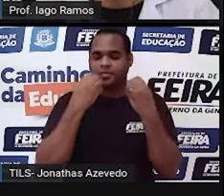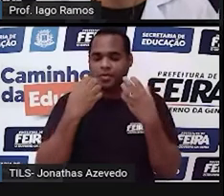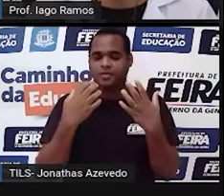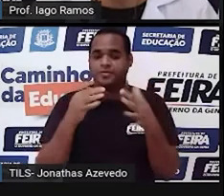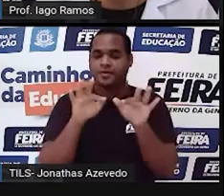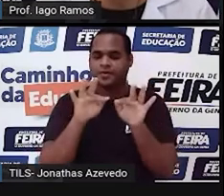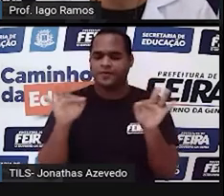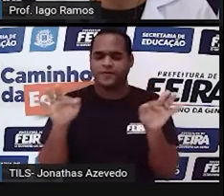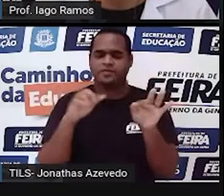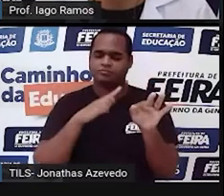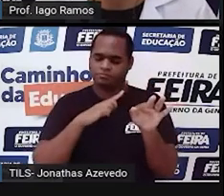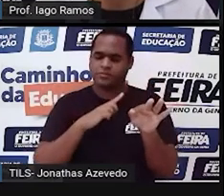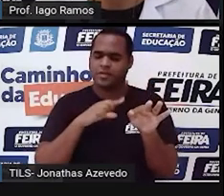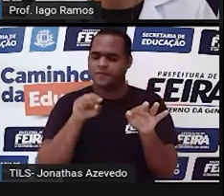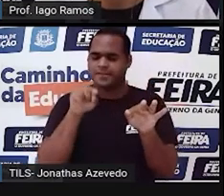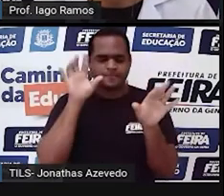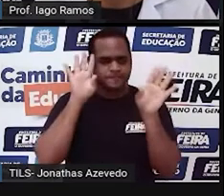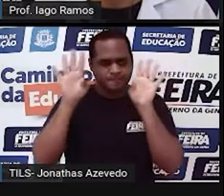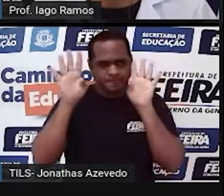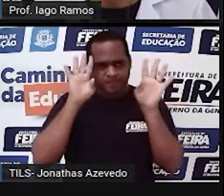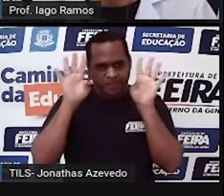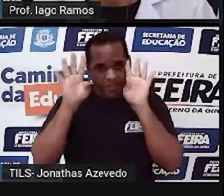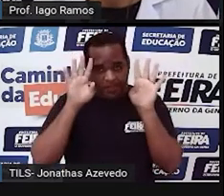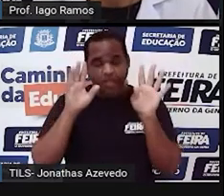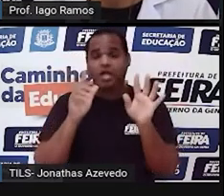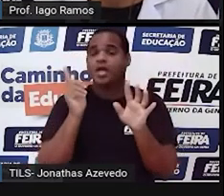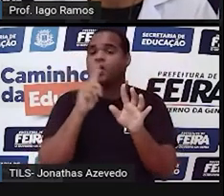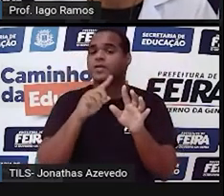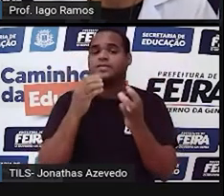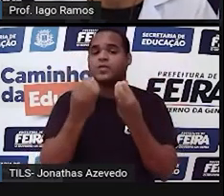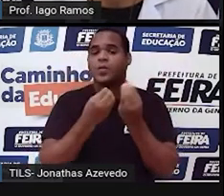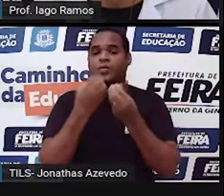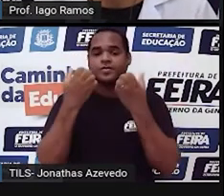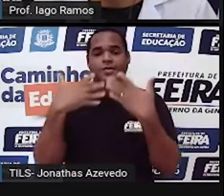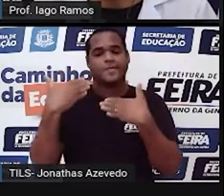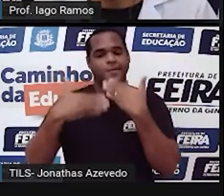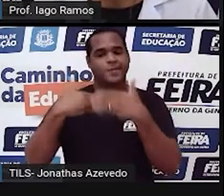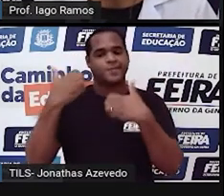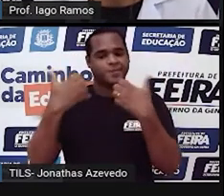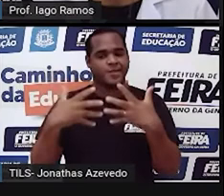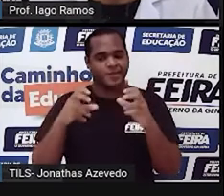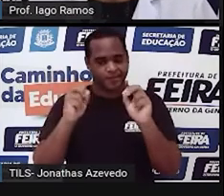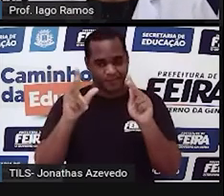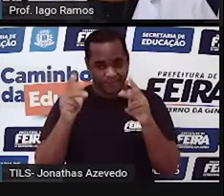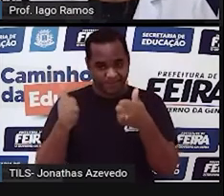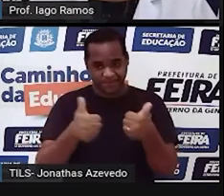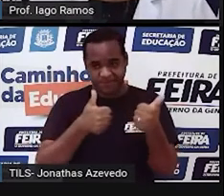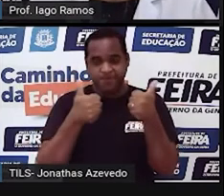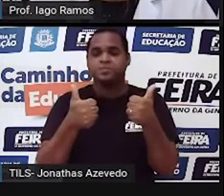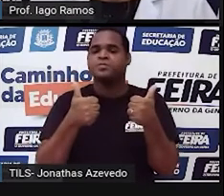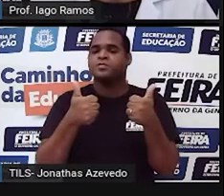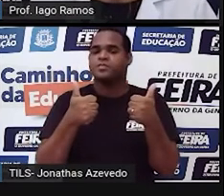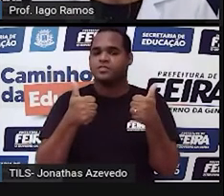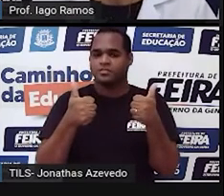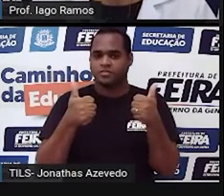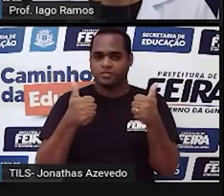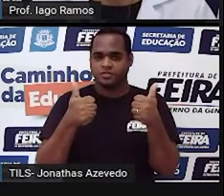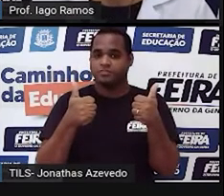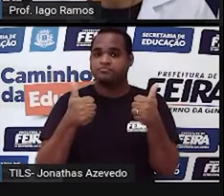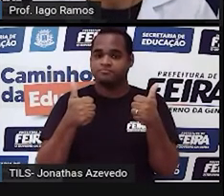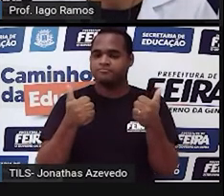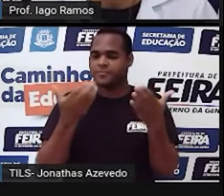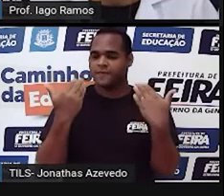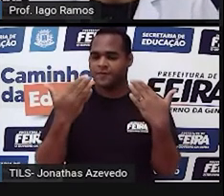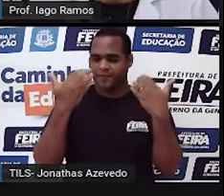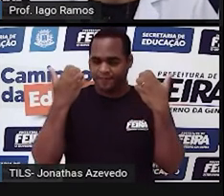essa frasezinha aí para que você reflita, certo? Depois aí sobre ela, tá bom? Então seguindo, vamos lá.